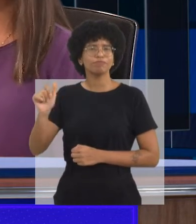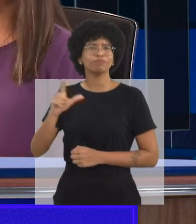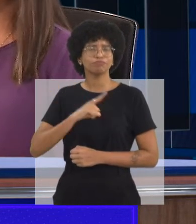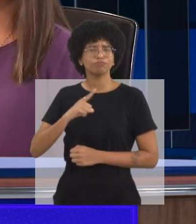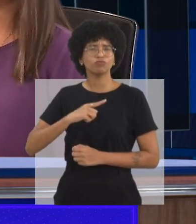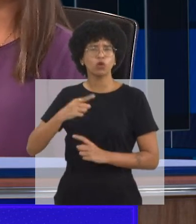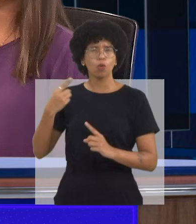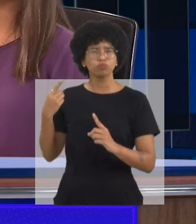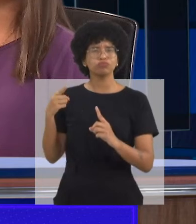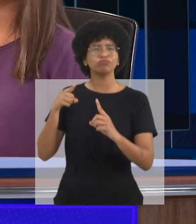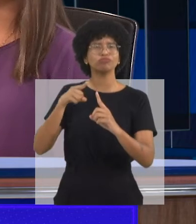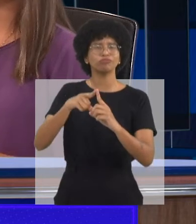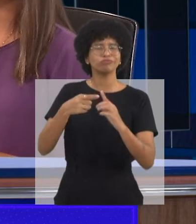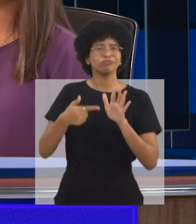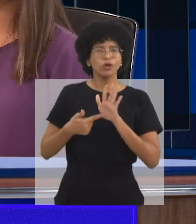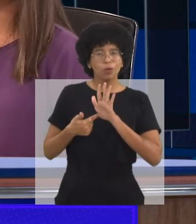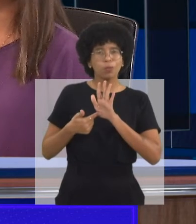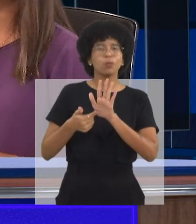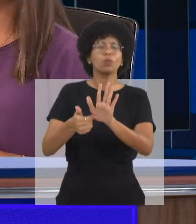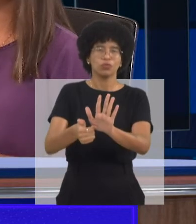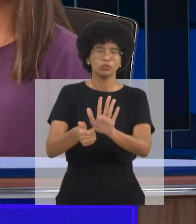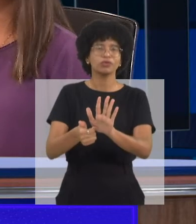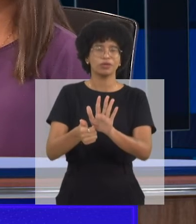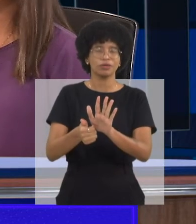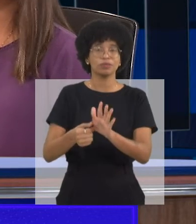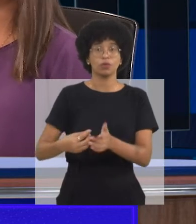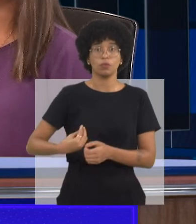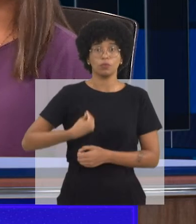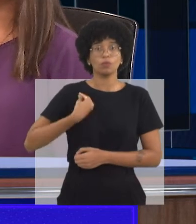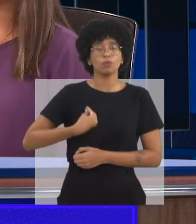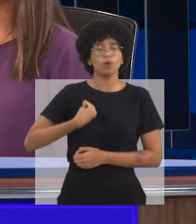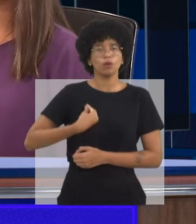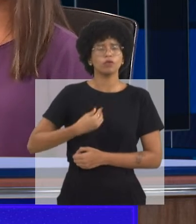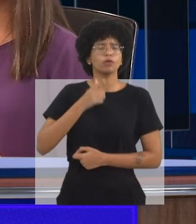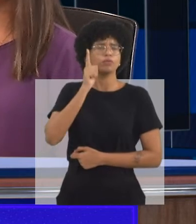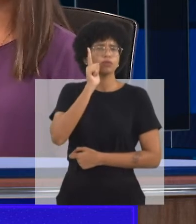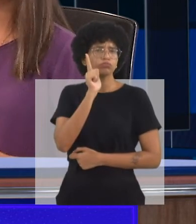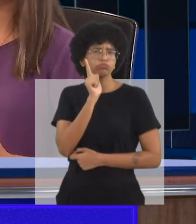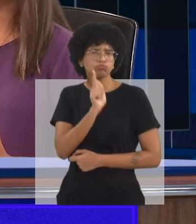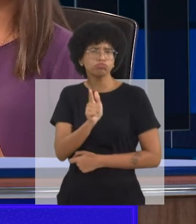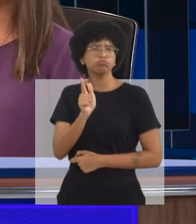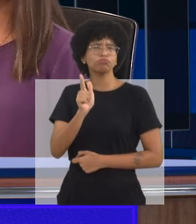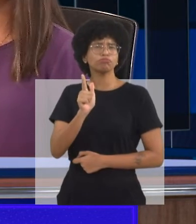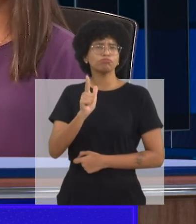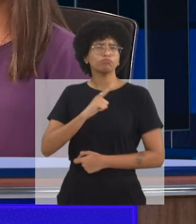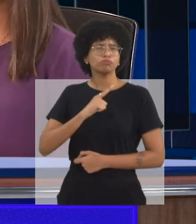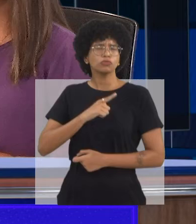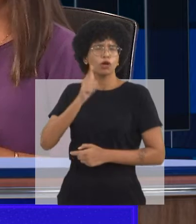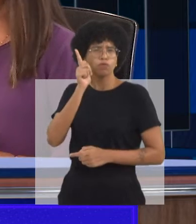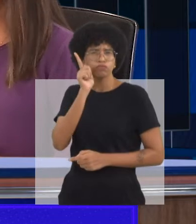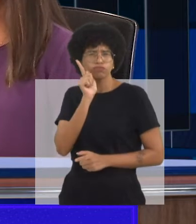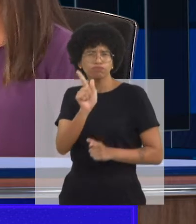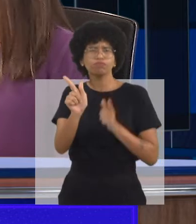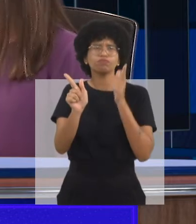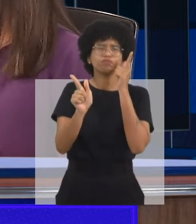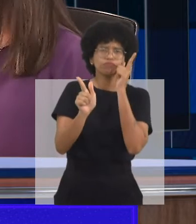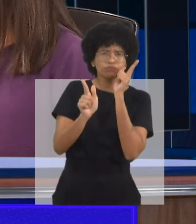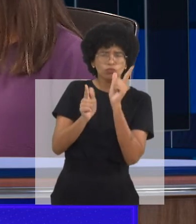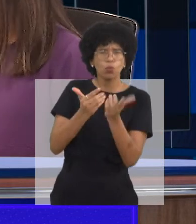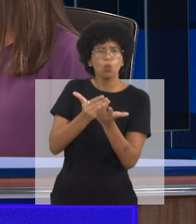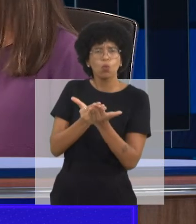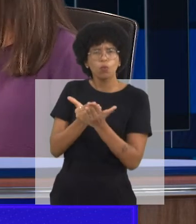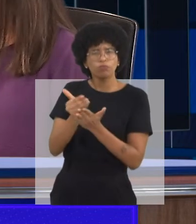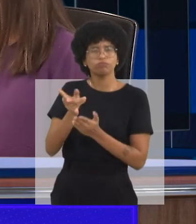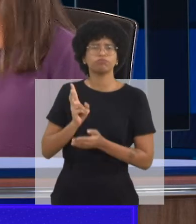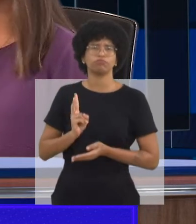potencial para ser mostrado, uma vida para ser repleta de vitórias começadas desde